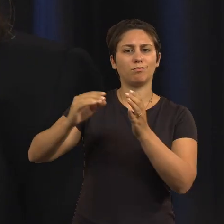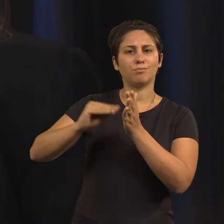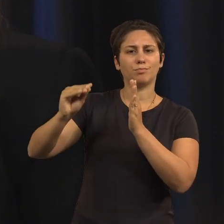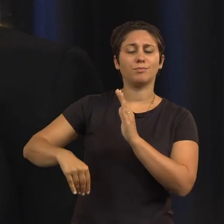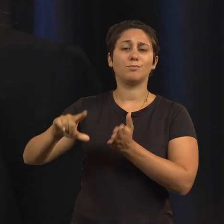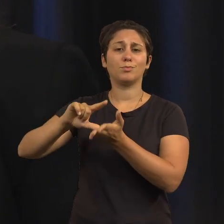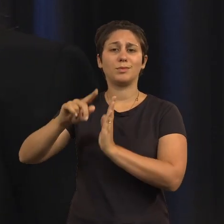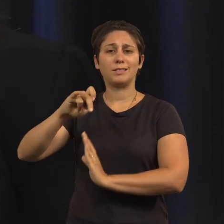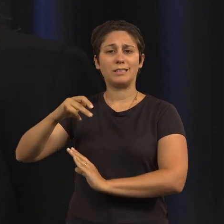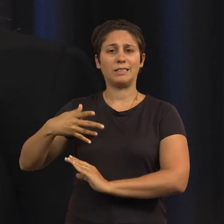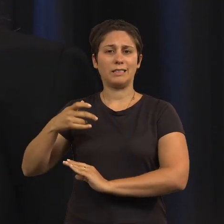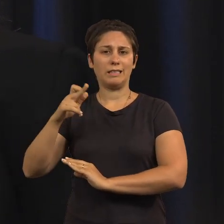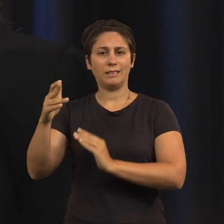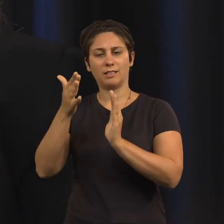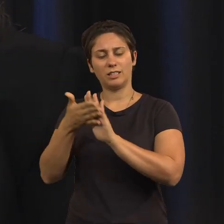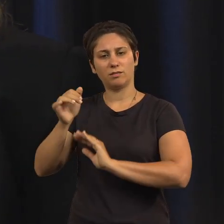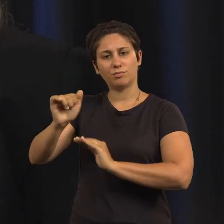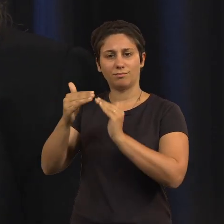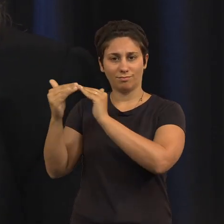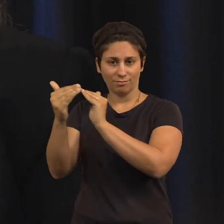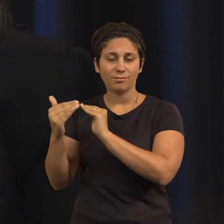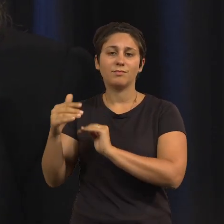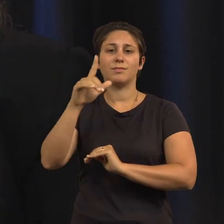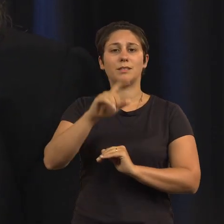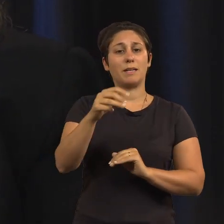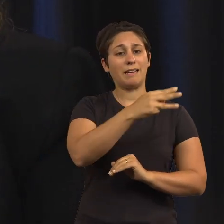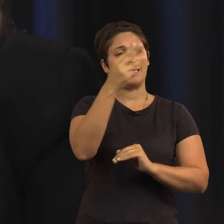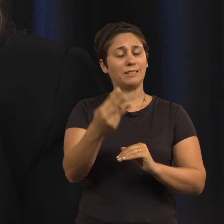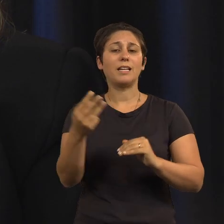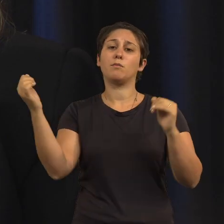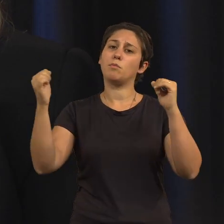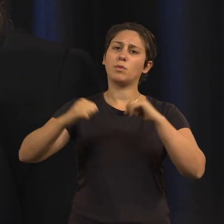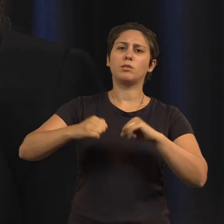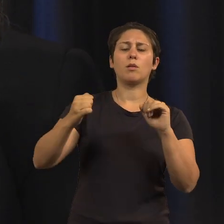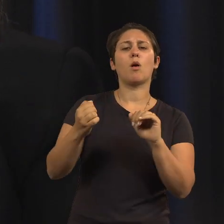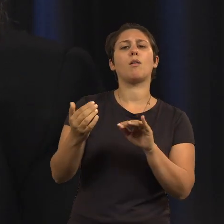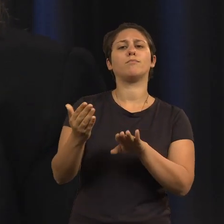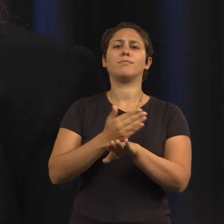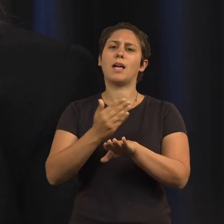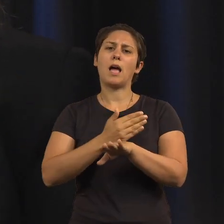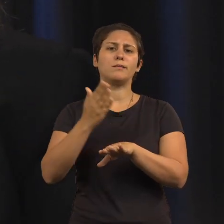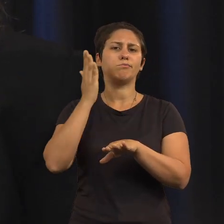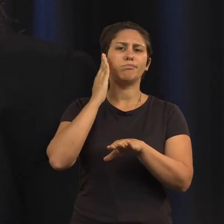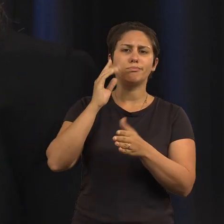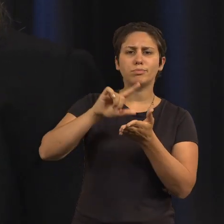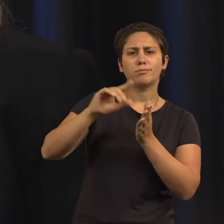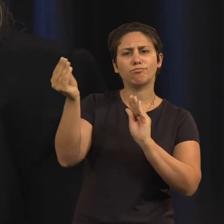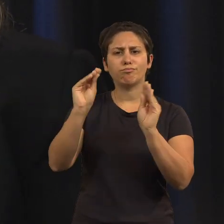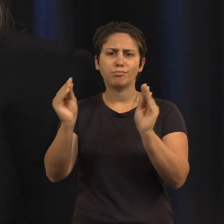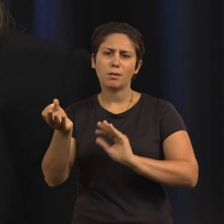Kinder e a escola superior de educação durante o período de execução do projeto,